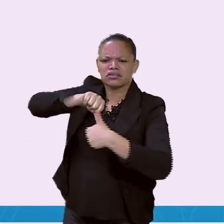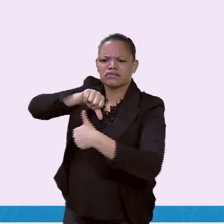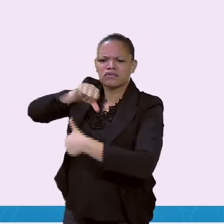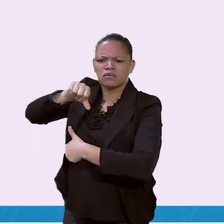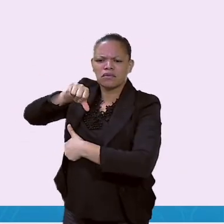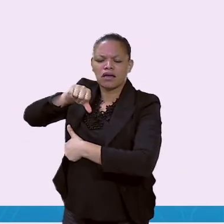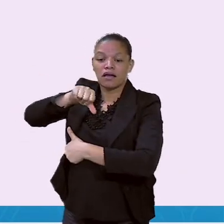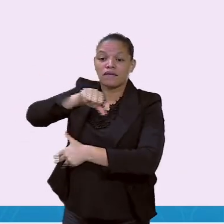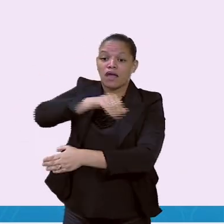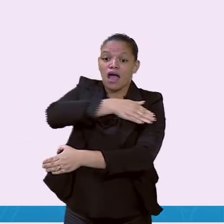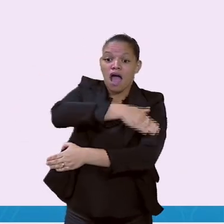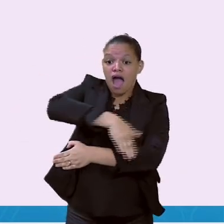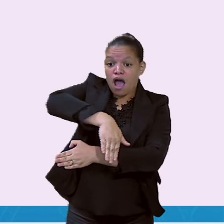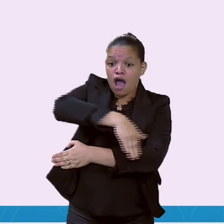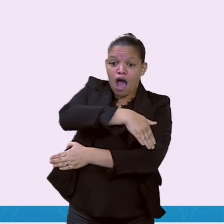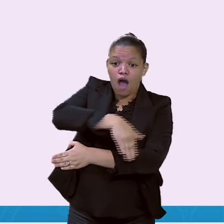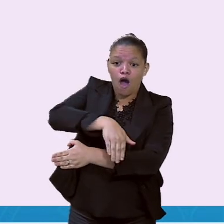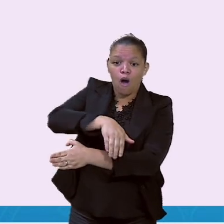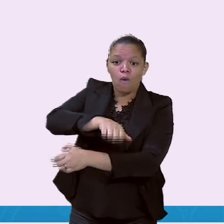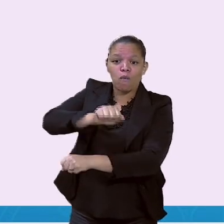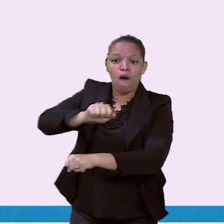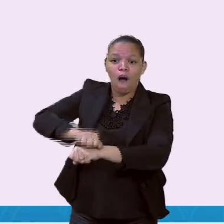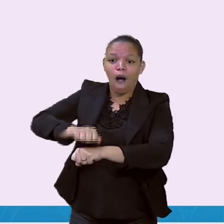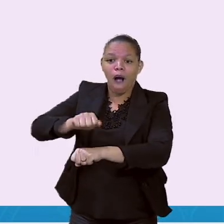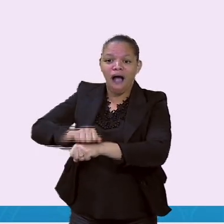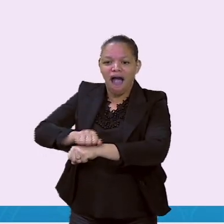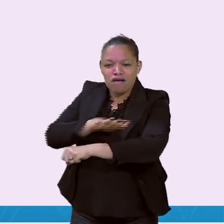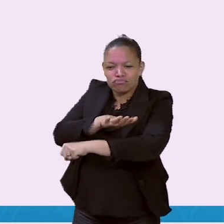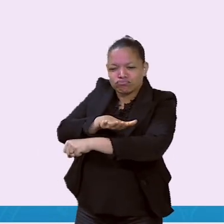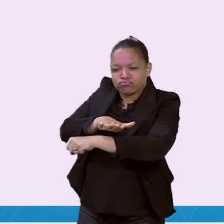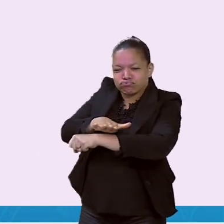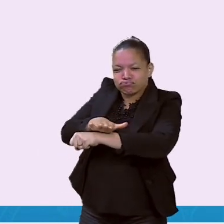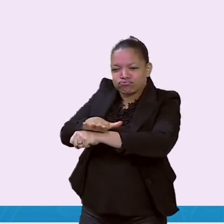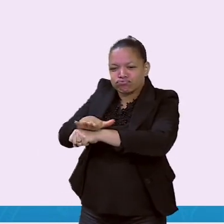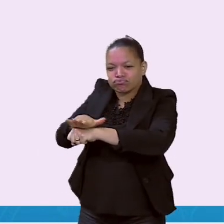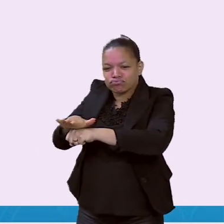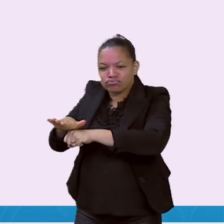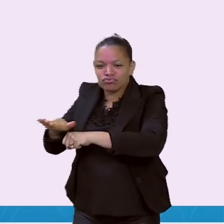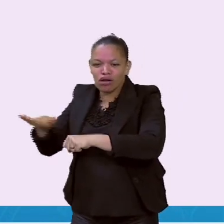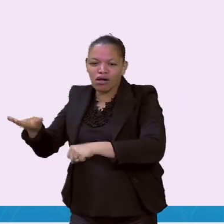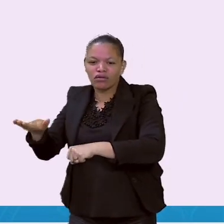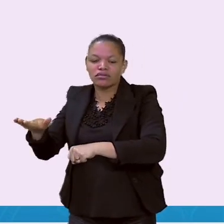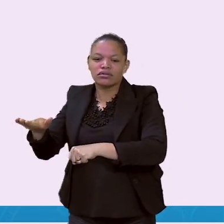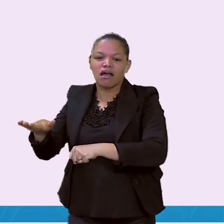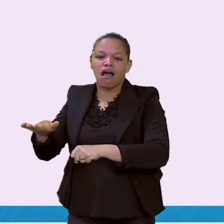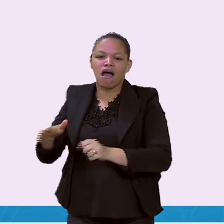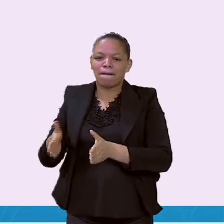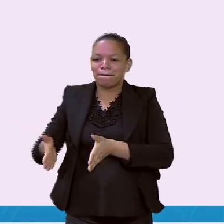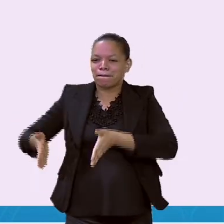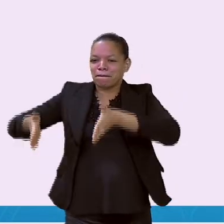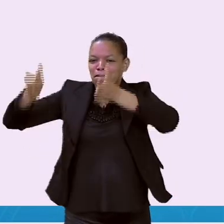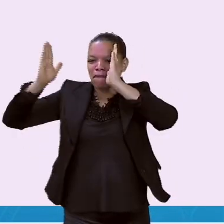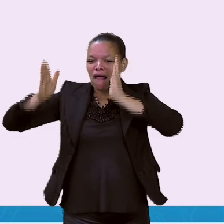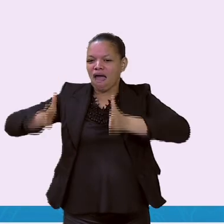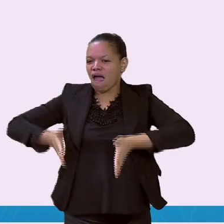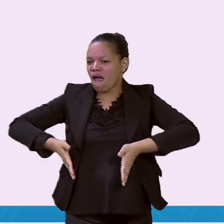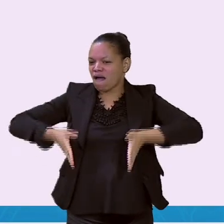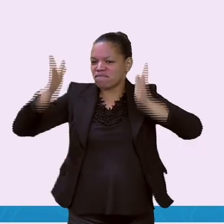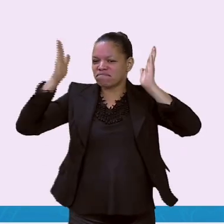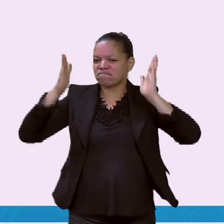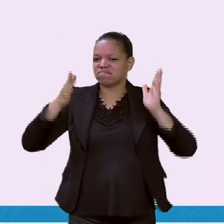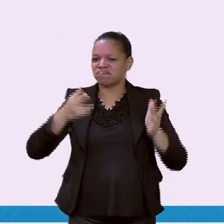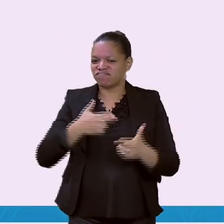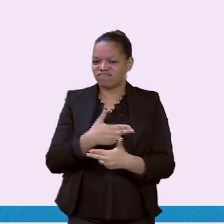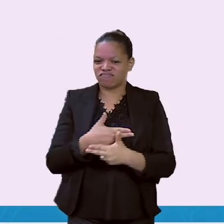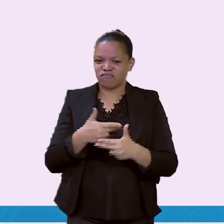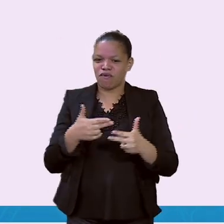a rua é asfaltada, com grandes prédios. Observe, aqui os carros estacionados. Teve uma